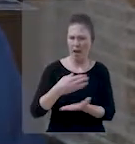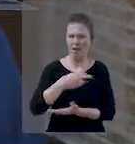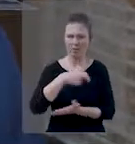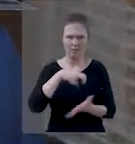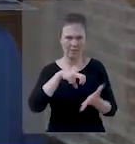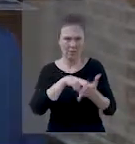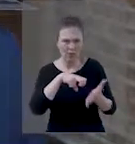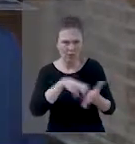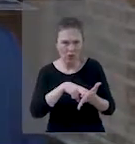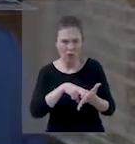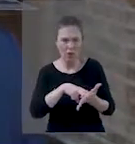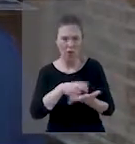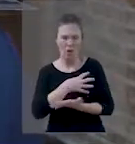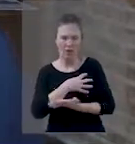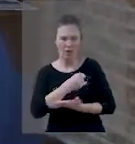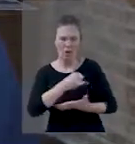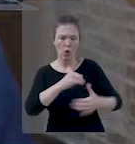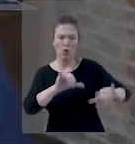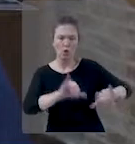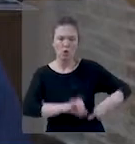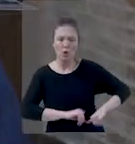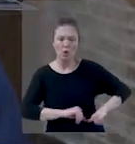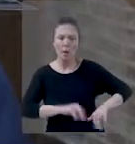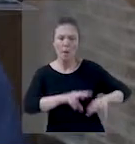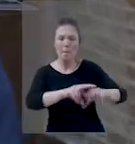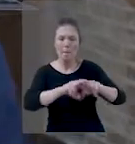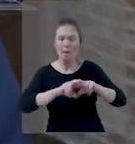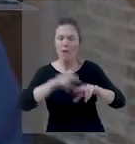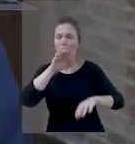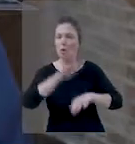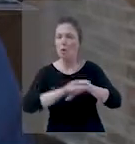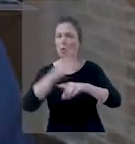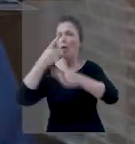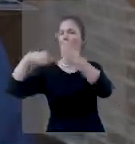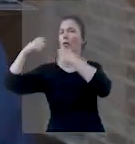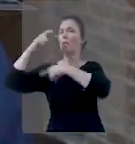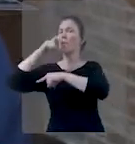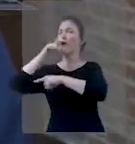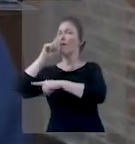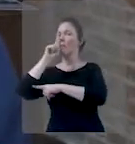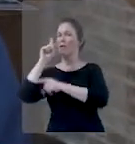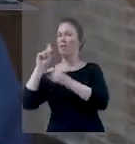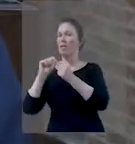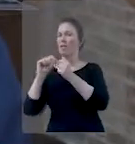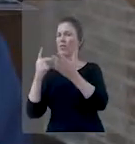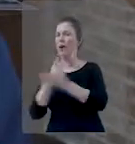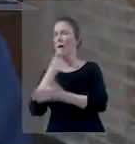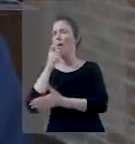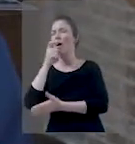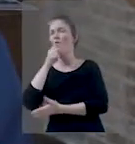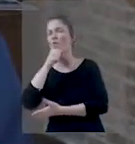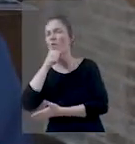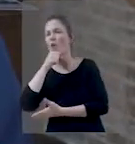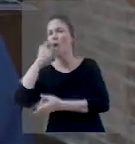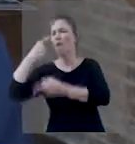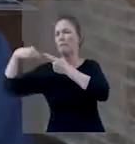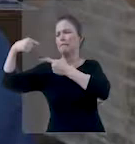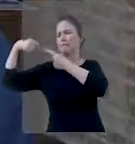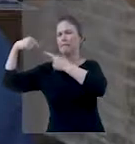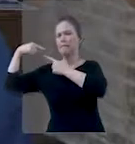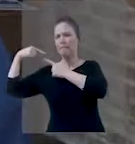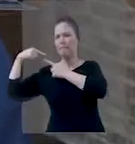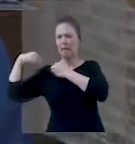Será que eles vão sofrer injustamente? Essa é uma questão que é levantada. Só porque o pai, o avô,